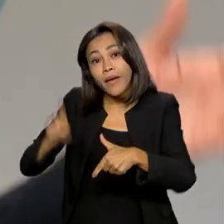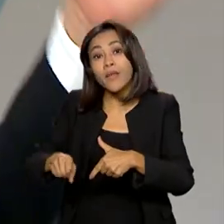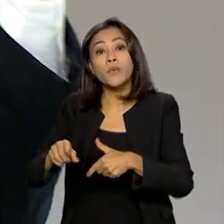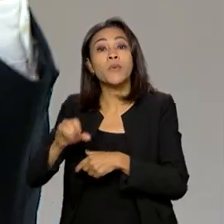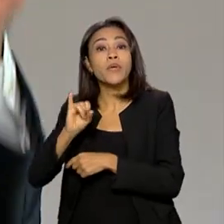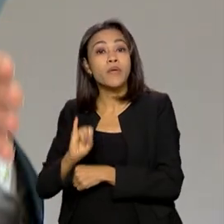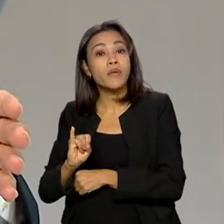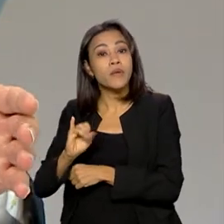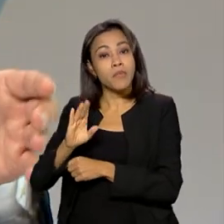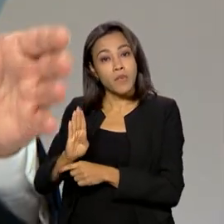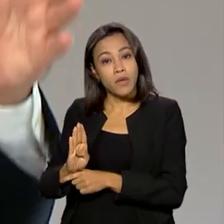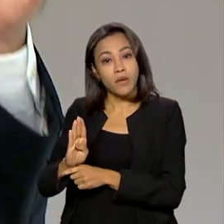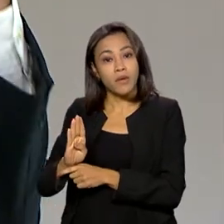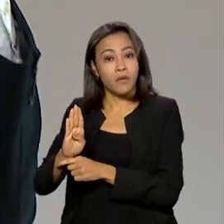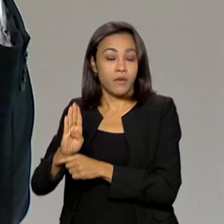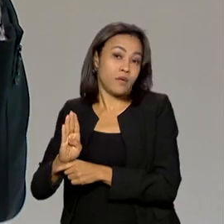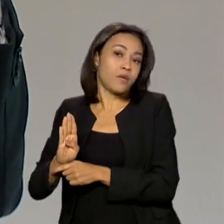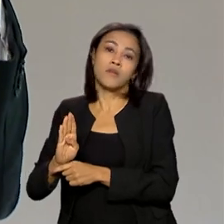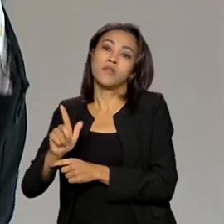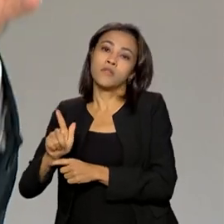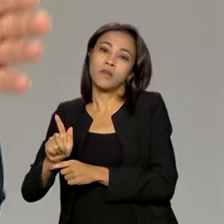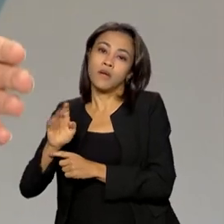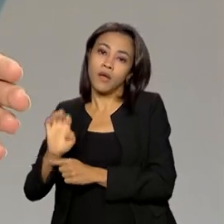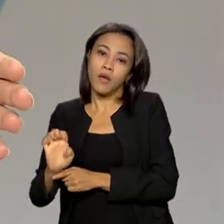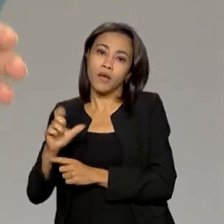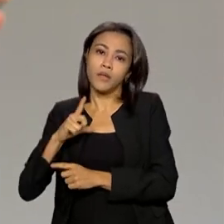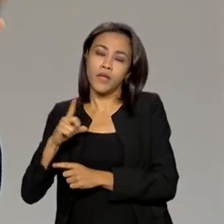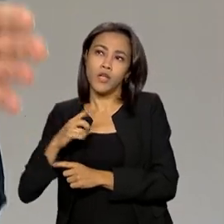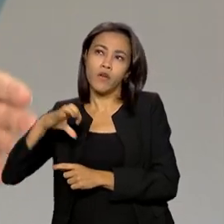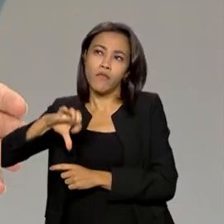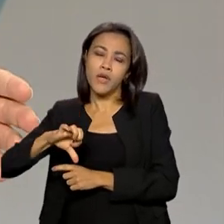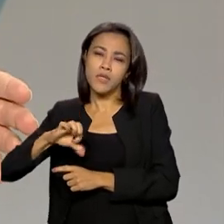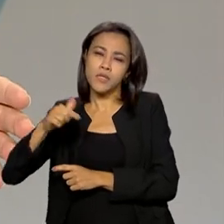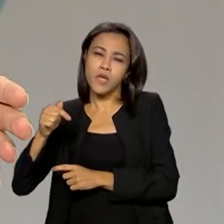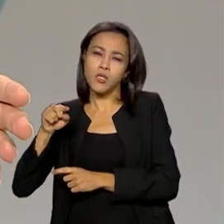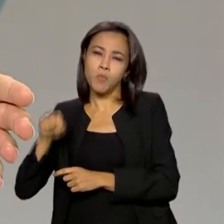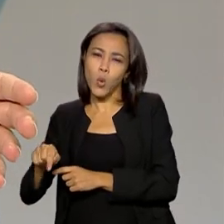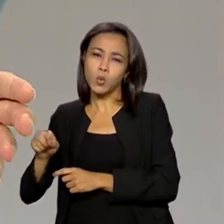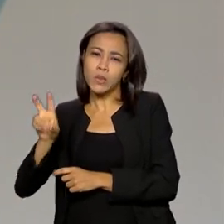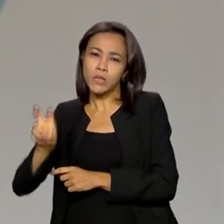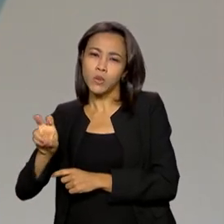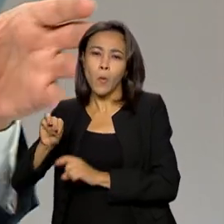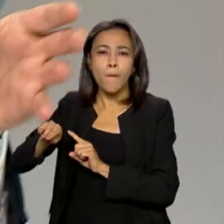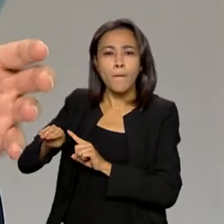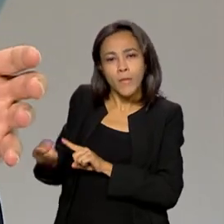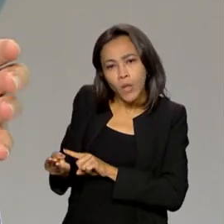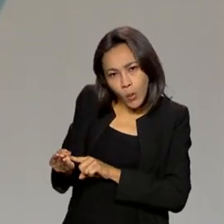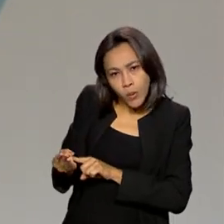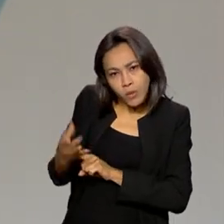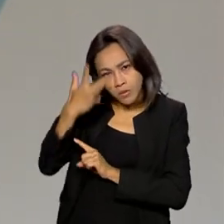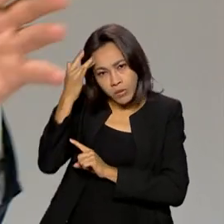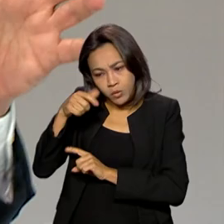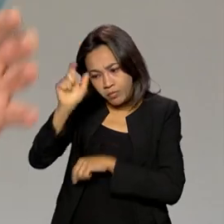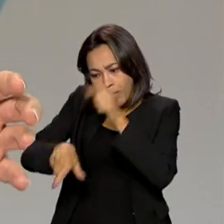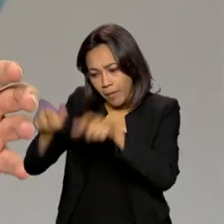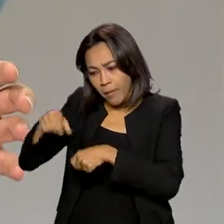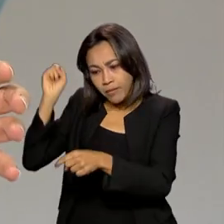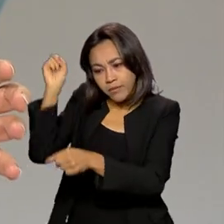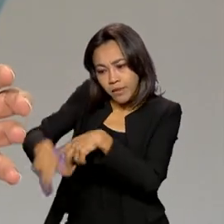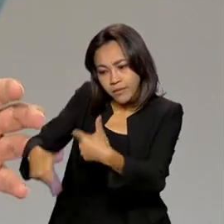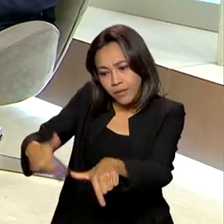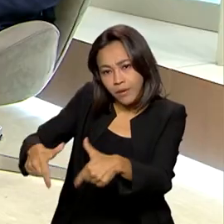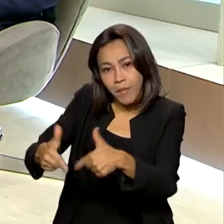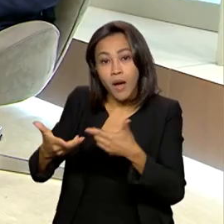que em maio mostrou que existiam 97,5 milhões de trabalhadores no mercado de trabalho com algum tipo de